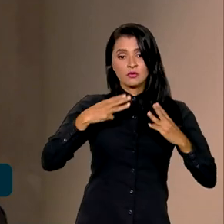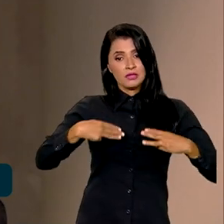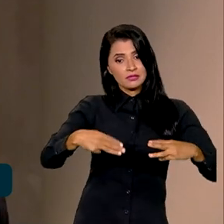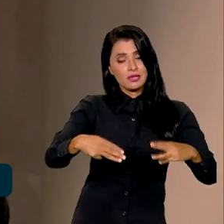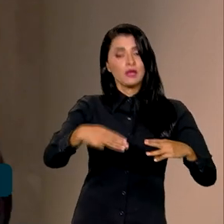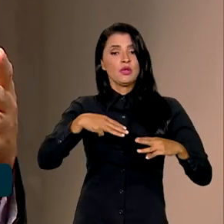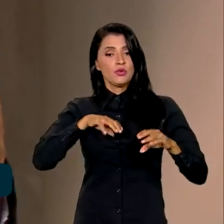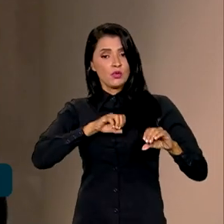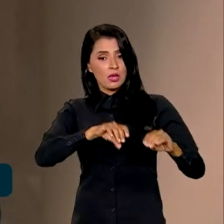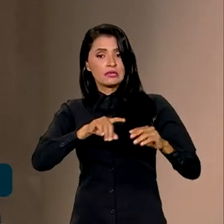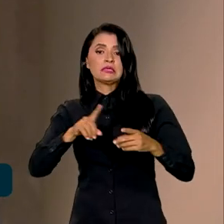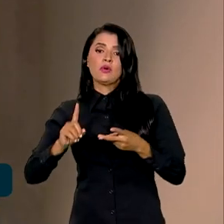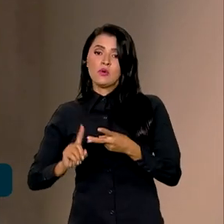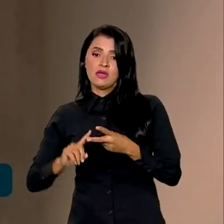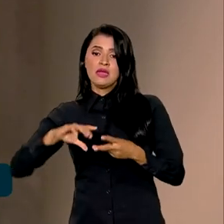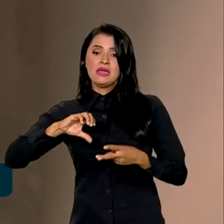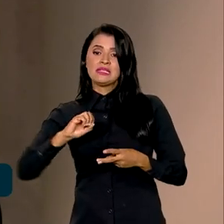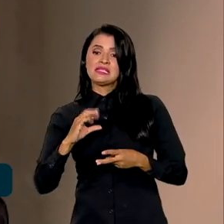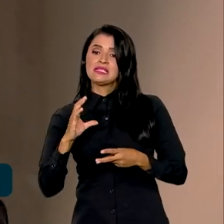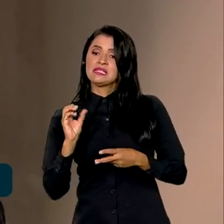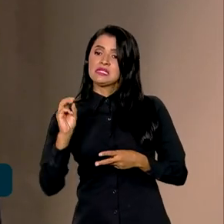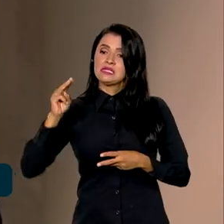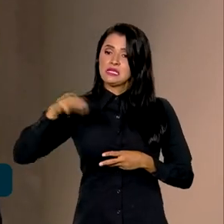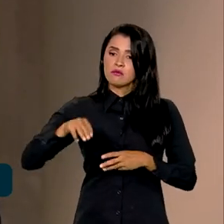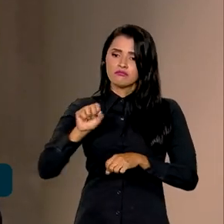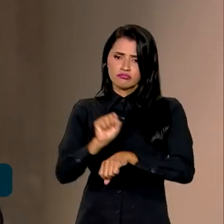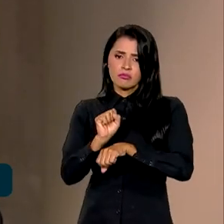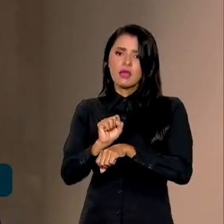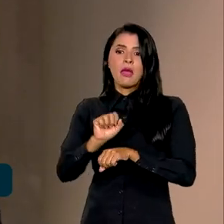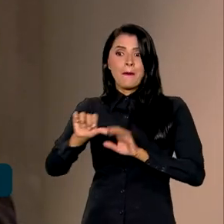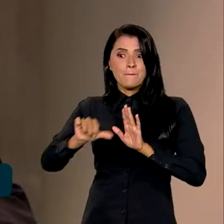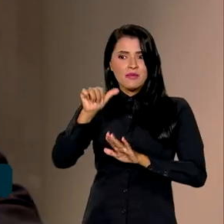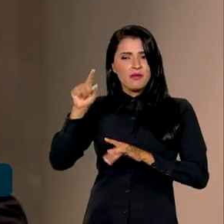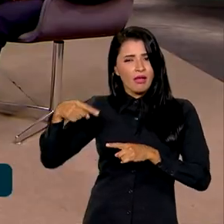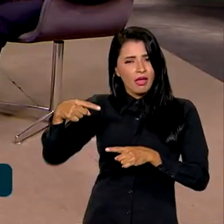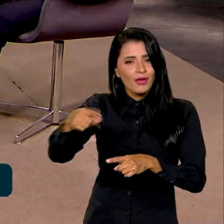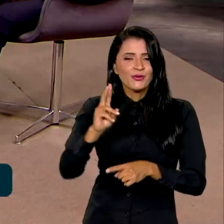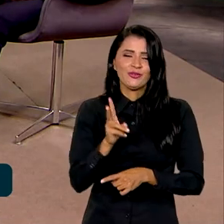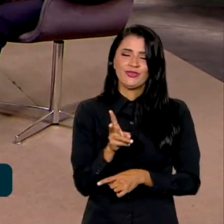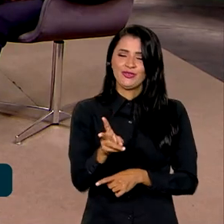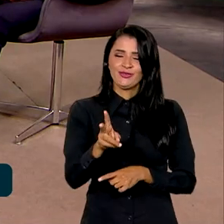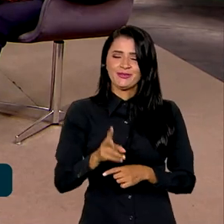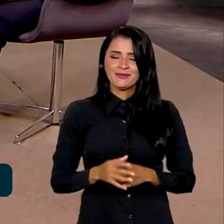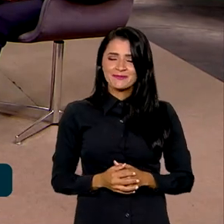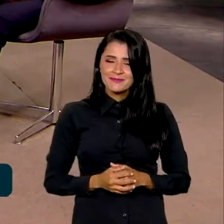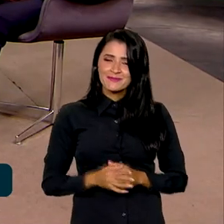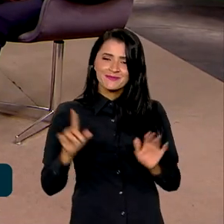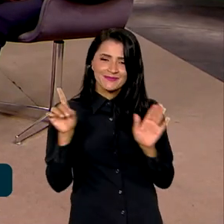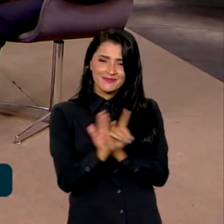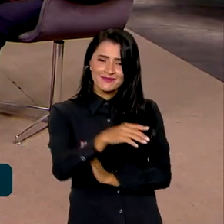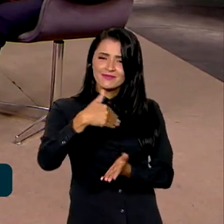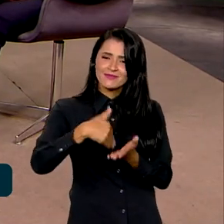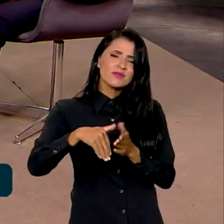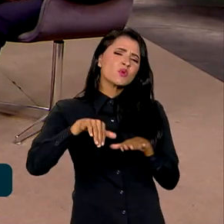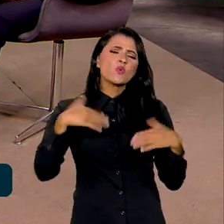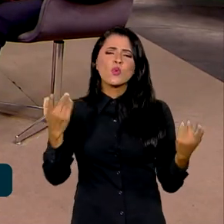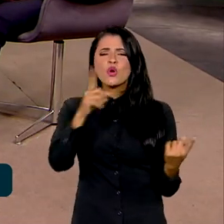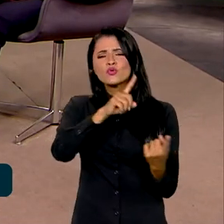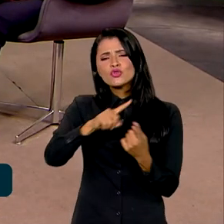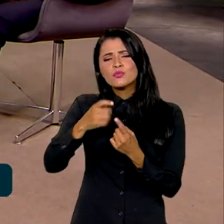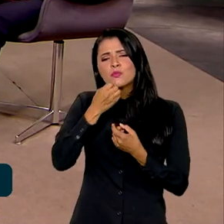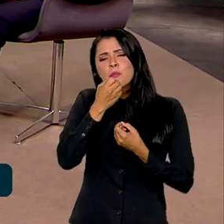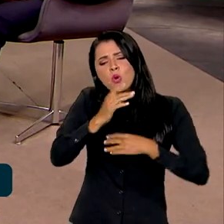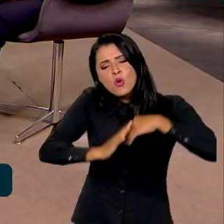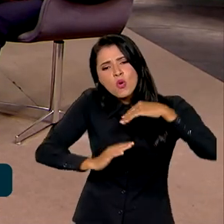com anualmente. Secretário, que tipos de boas práticas podem